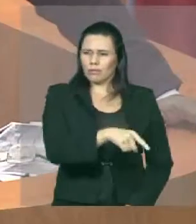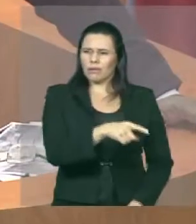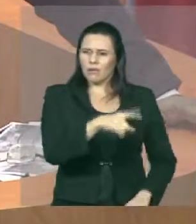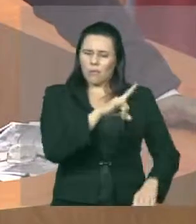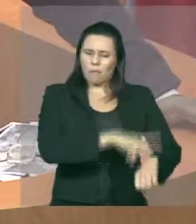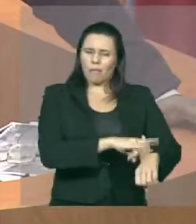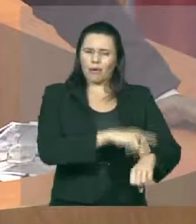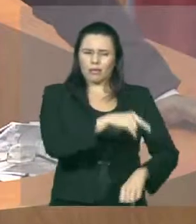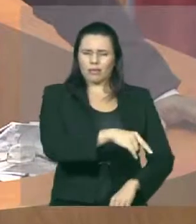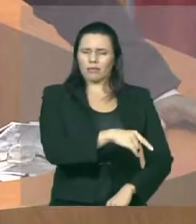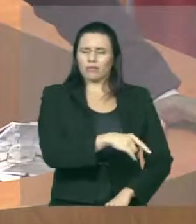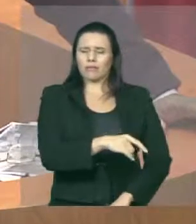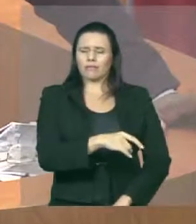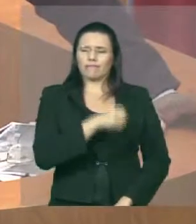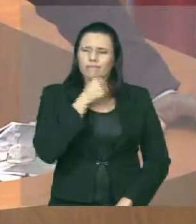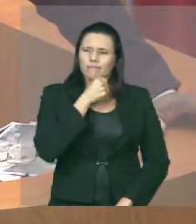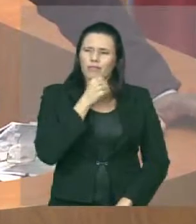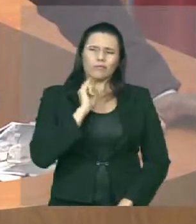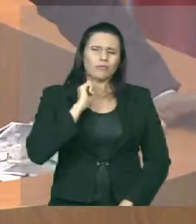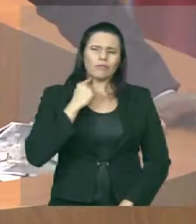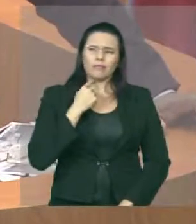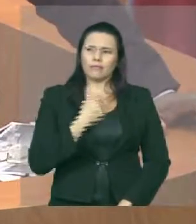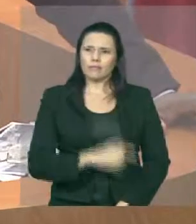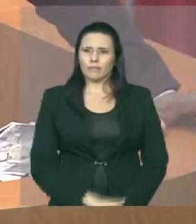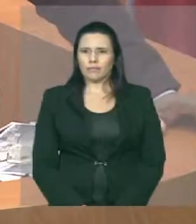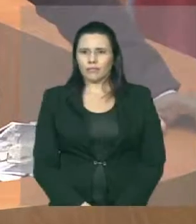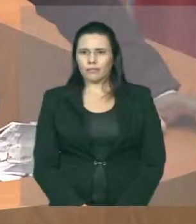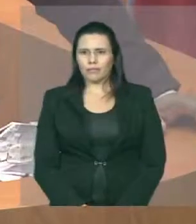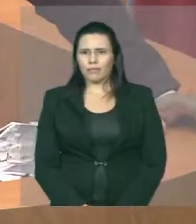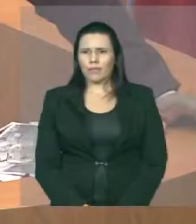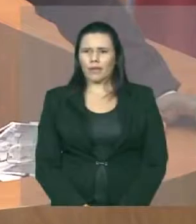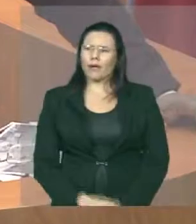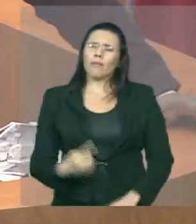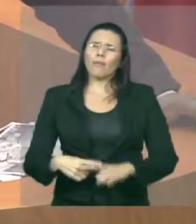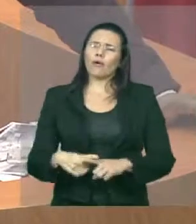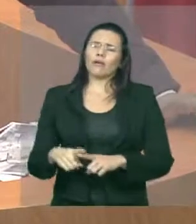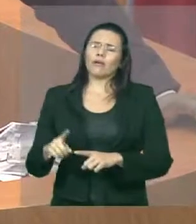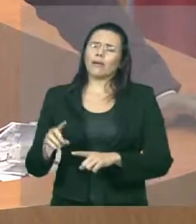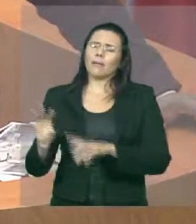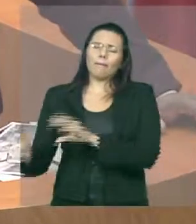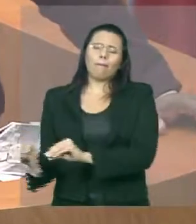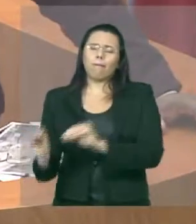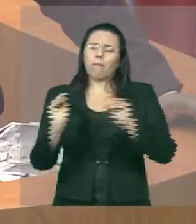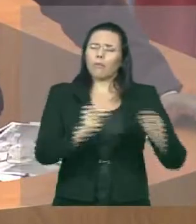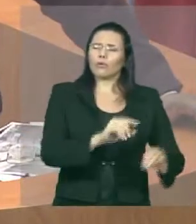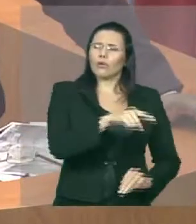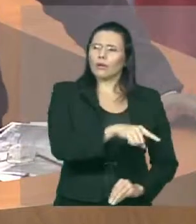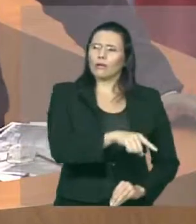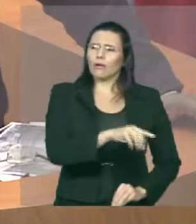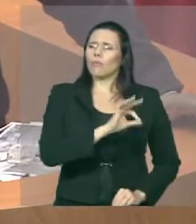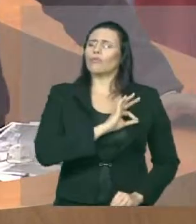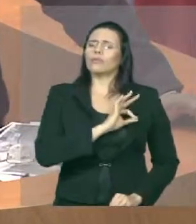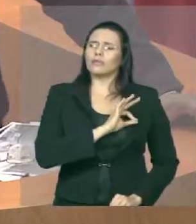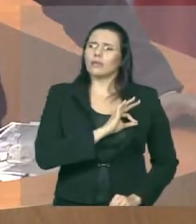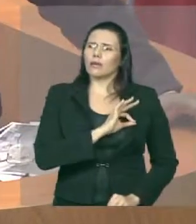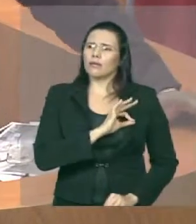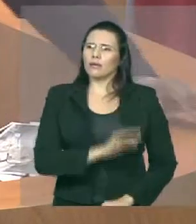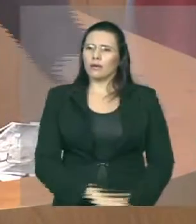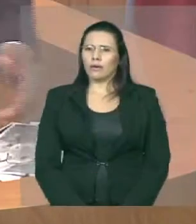porque ao invés de mandar o policial para lá, porque aquele mesmo não vai? passa, isso aqui é bom.